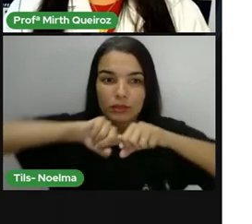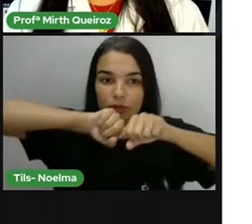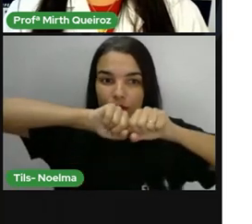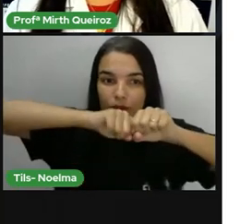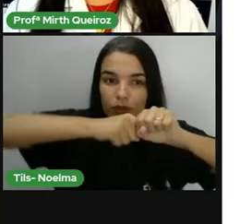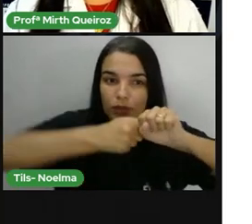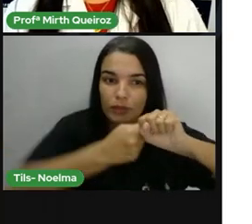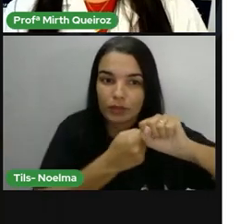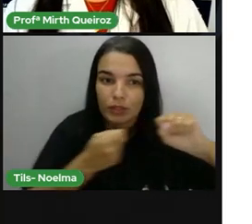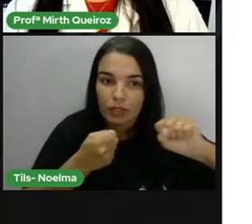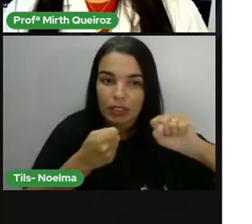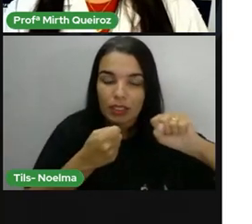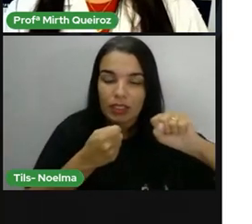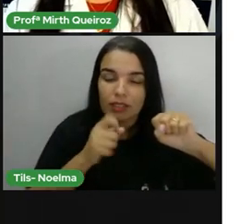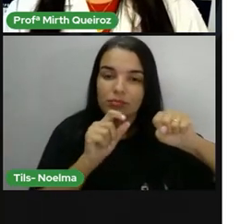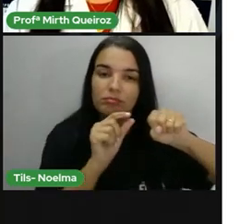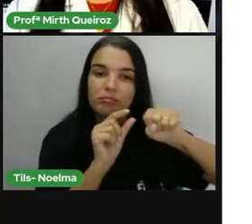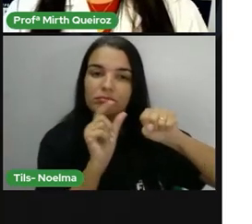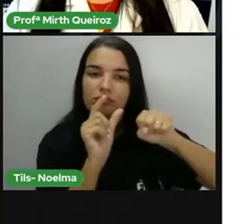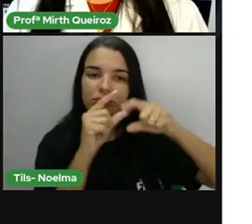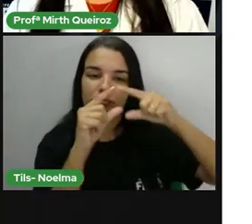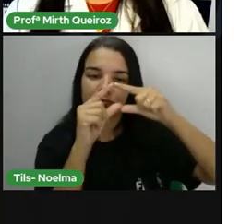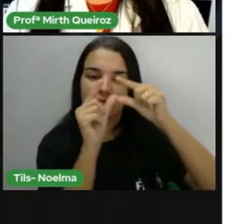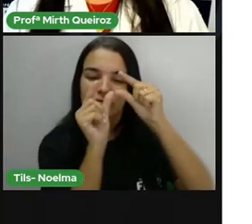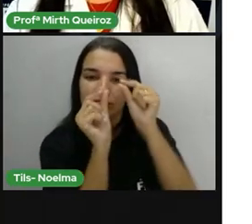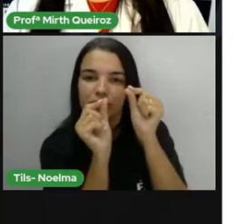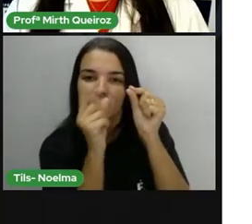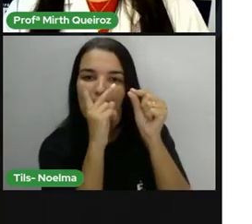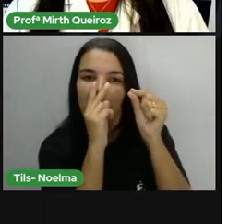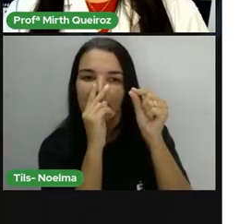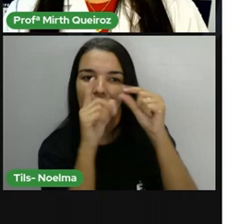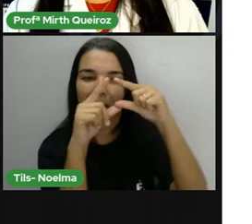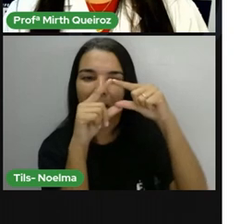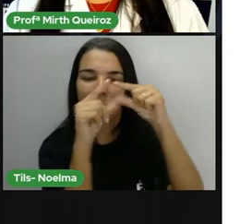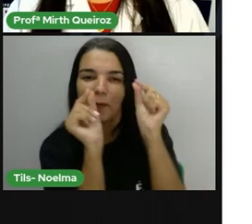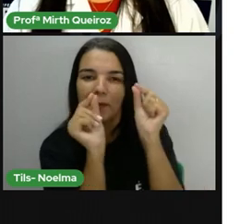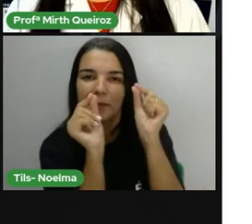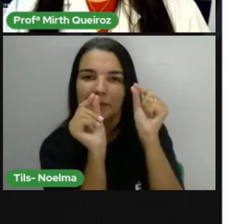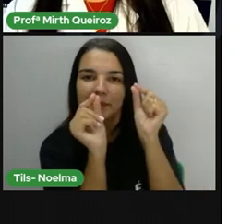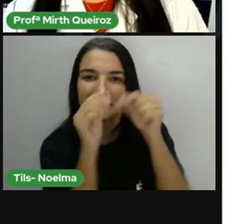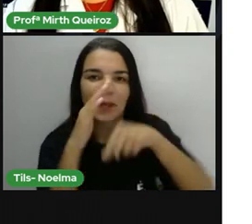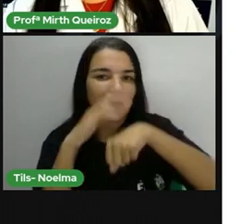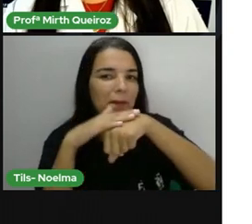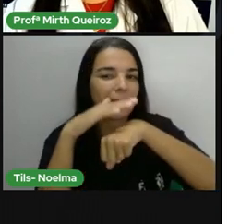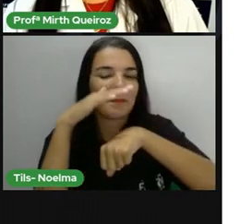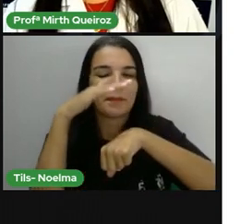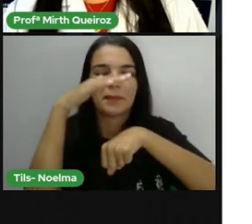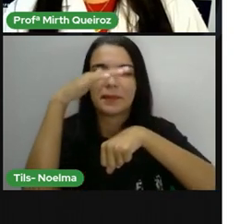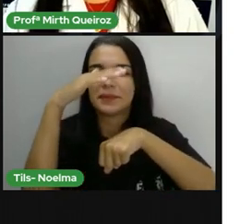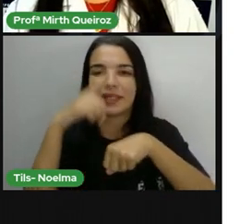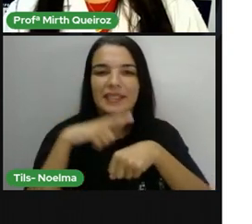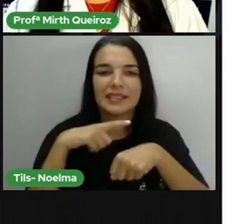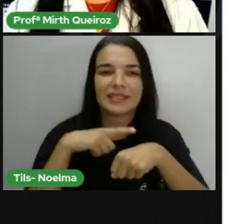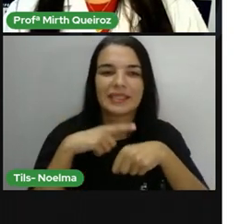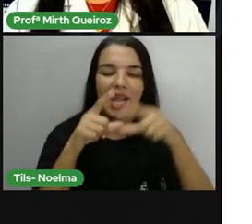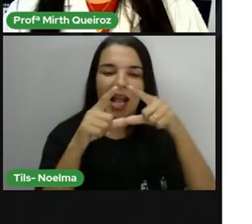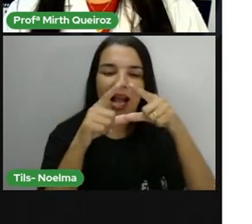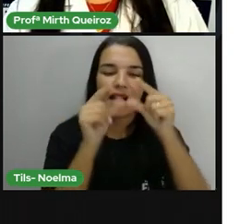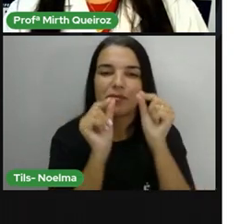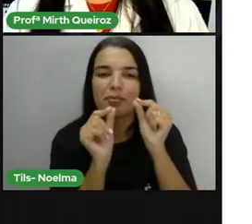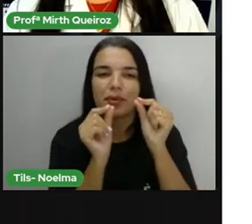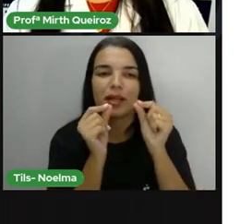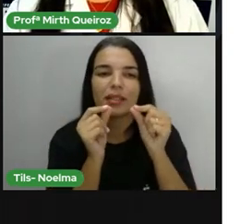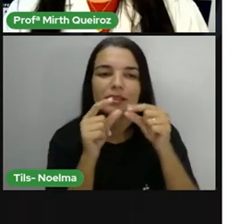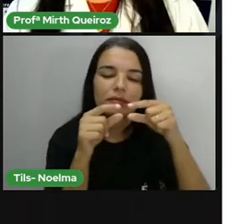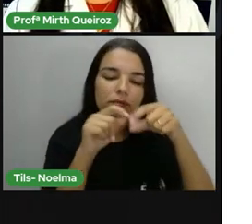de castanha, né? Em forma de meia lua, no seu ápice, onde encontra-se a castanha de